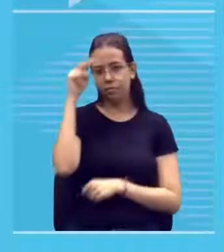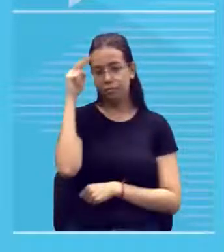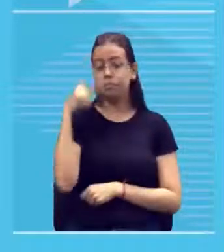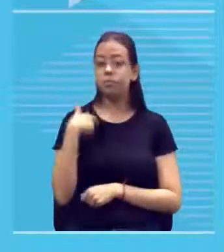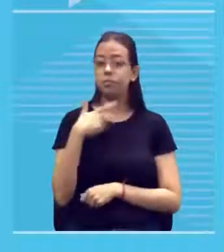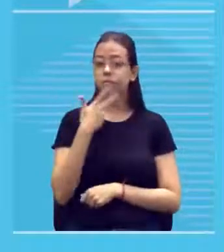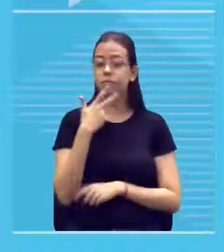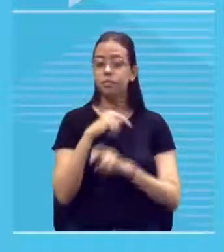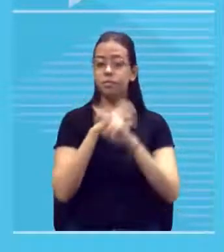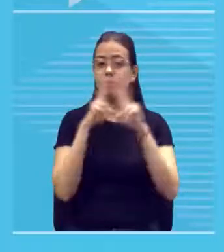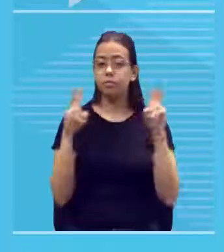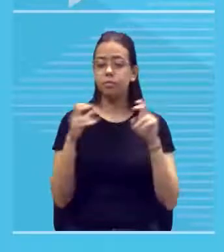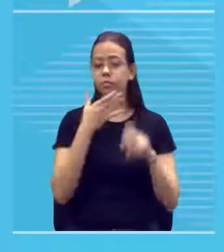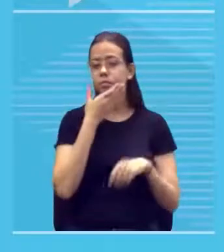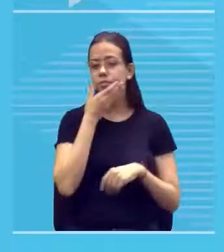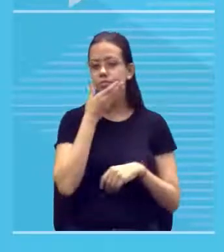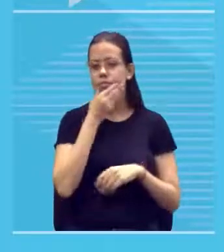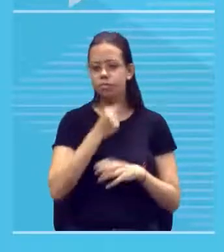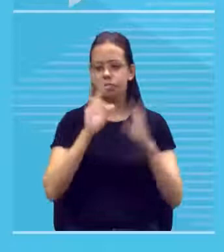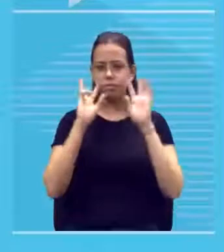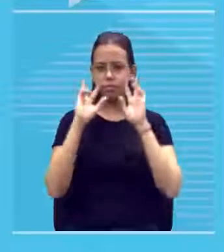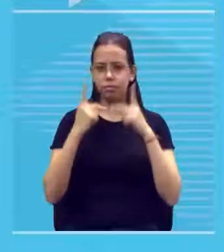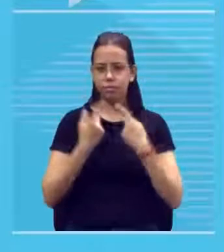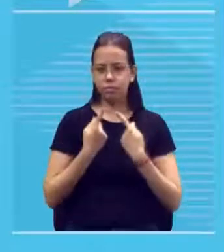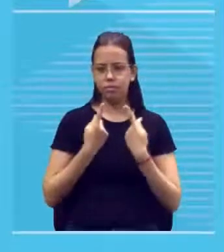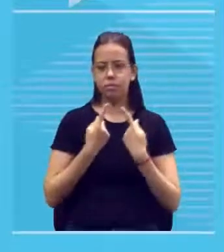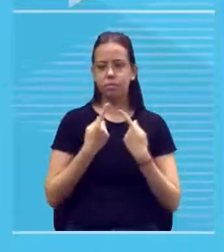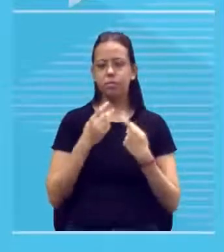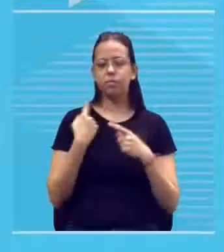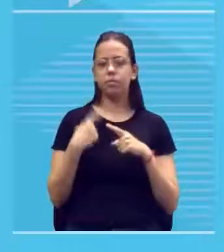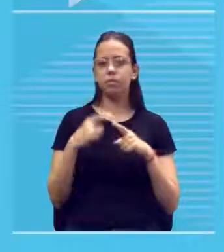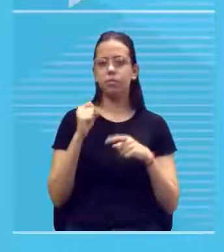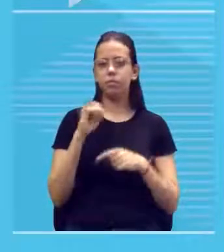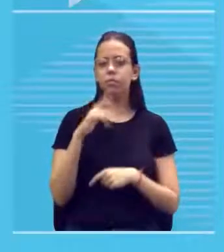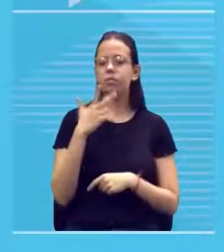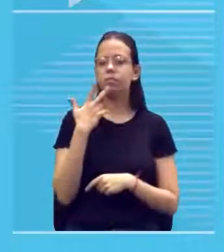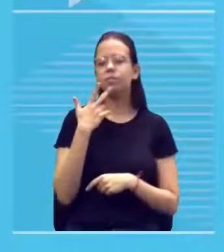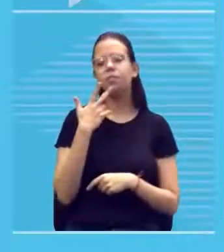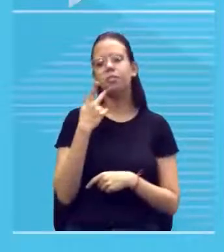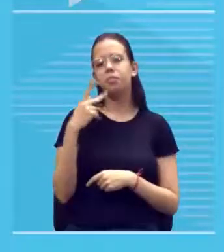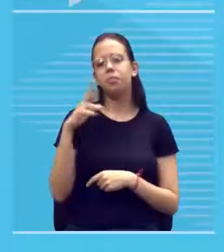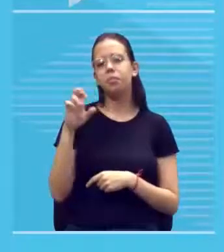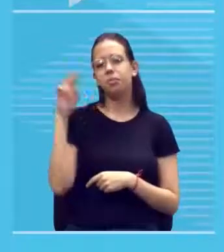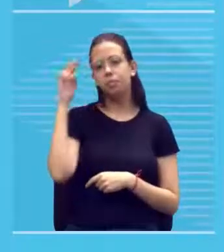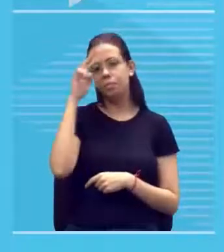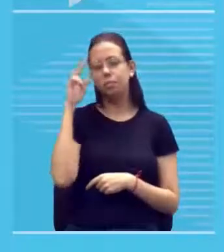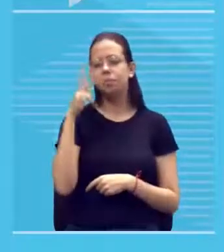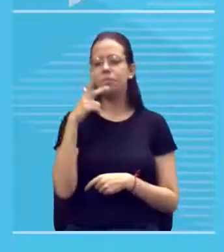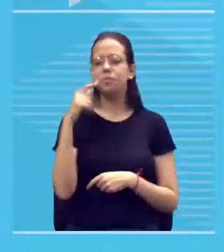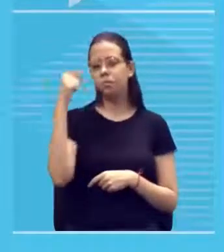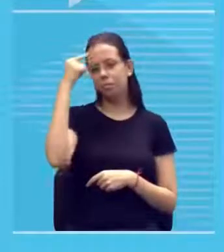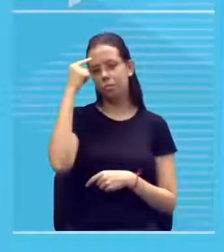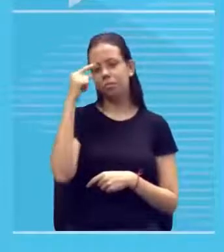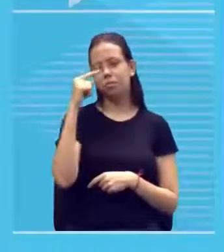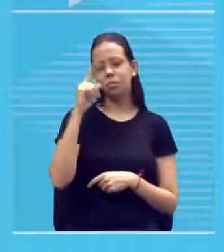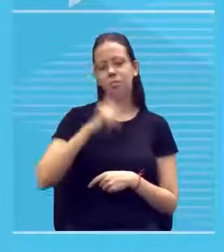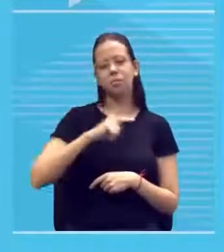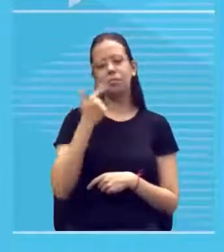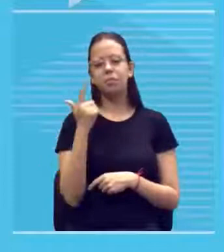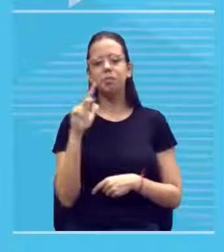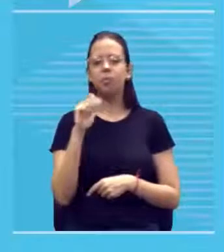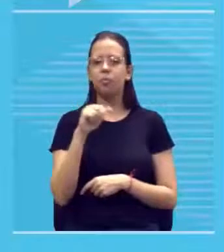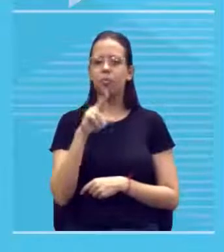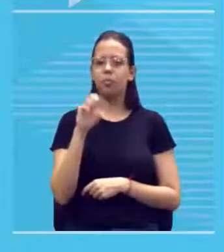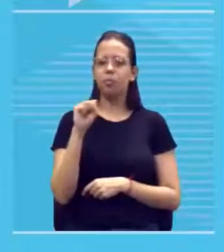sapiens quando a gente fala de pré-história todo mundo pensa que só tinha o australopitex o homem de neandertal